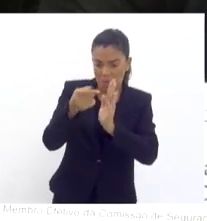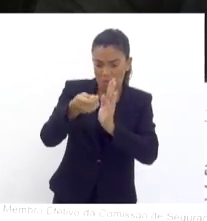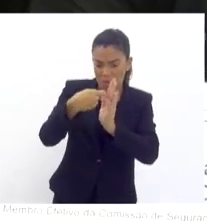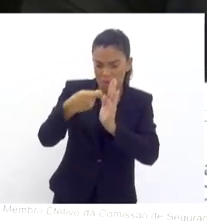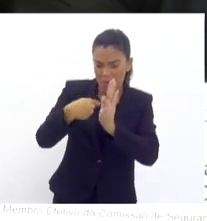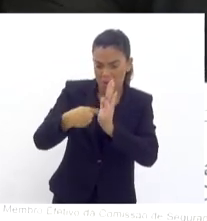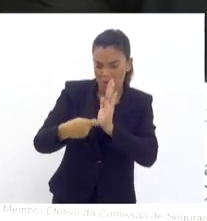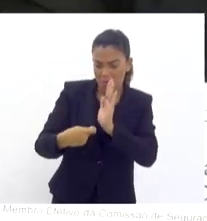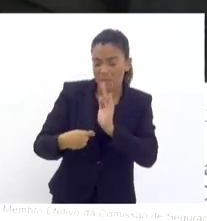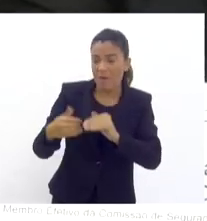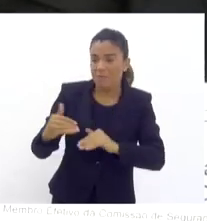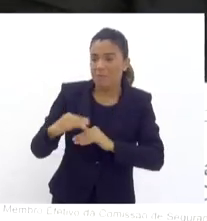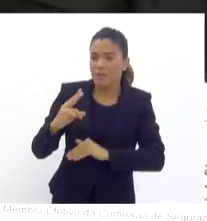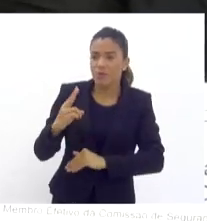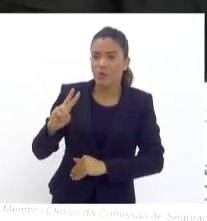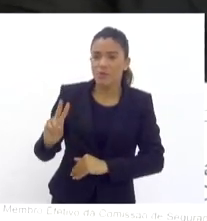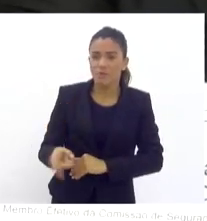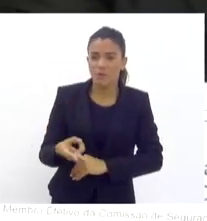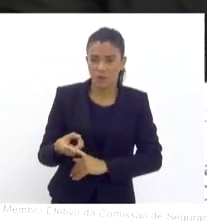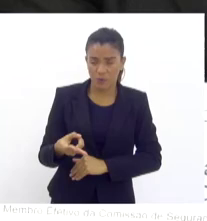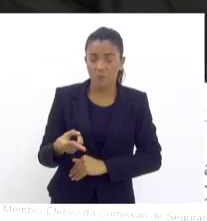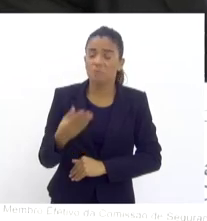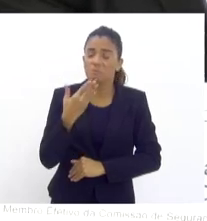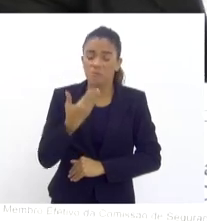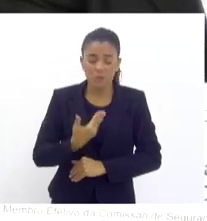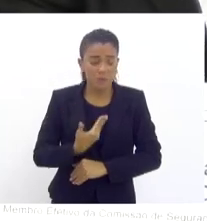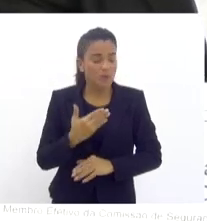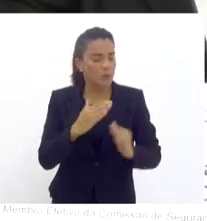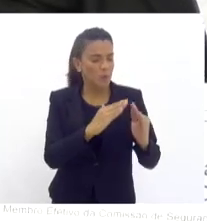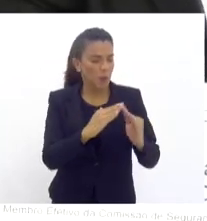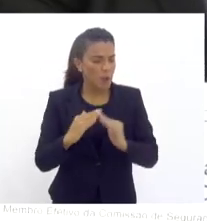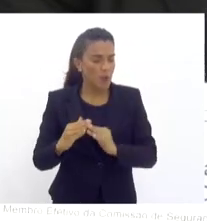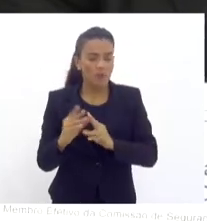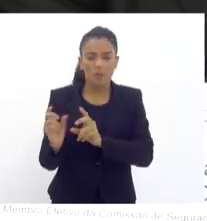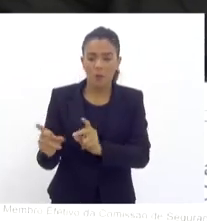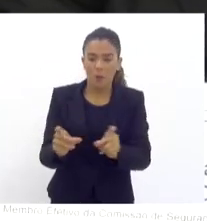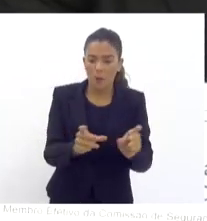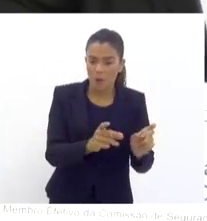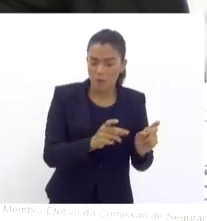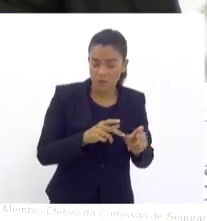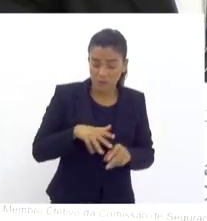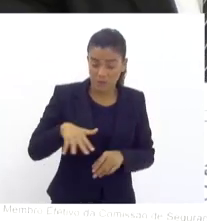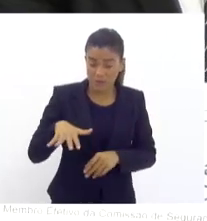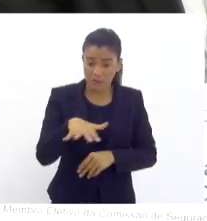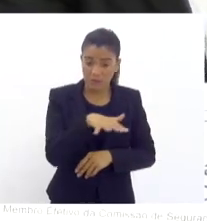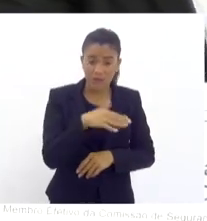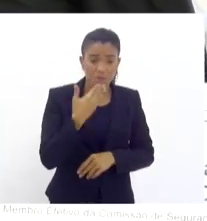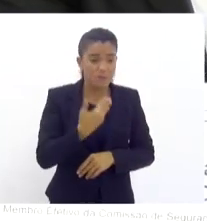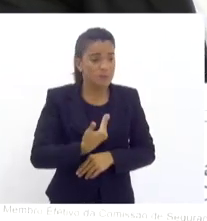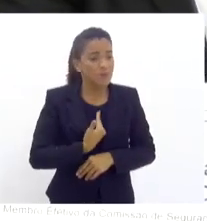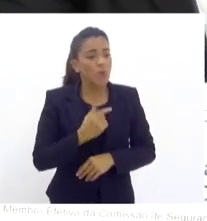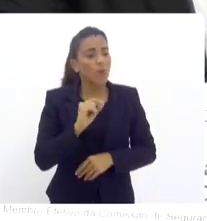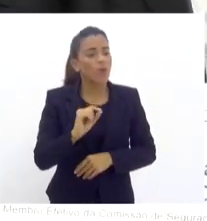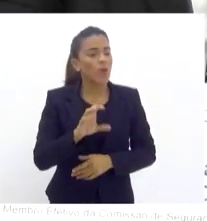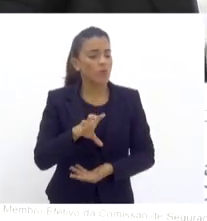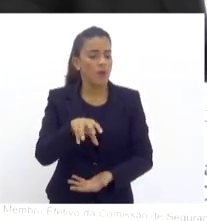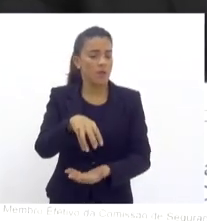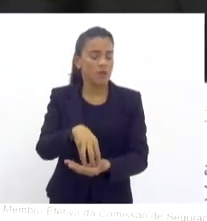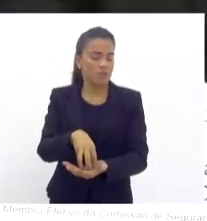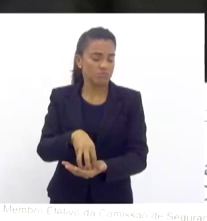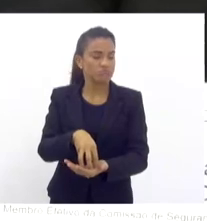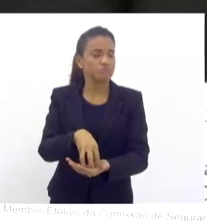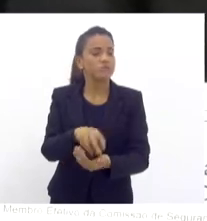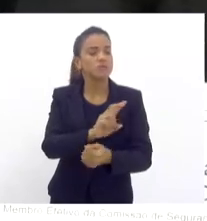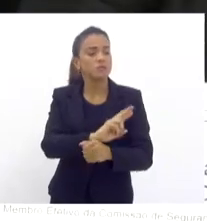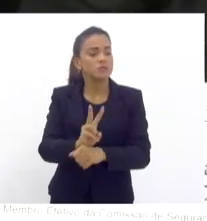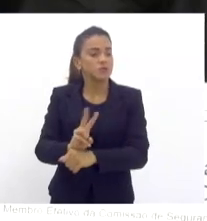mais de duas mil assinaturas de pedido de moradores e comerciantes daquela região, pedindo uma base de segurança presente, que a gente